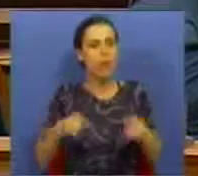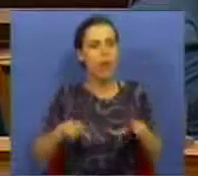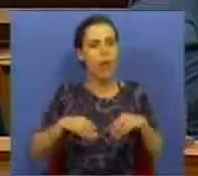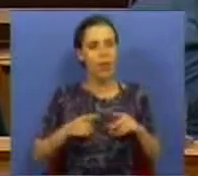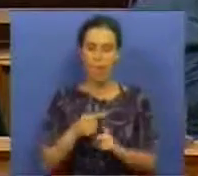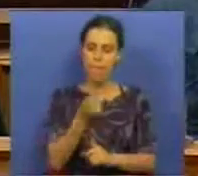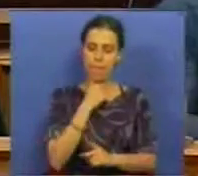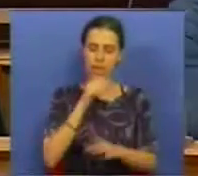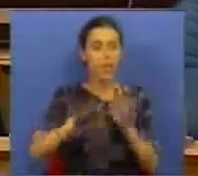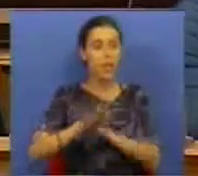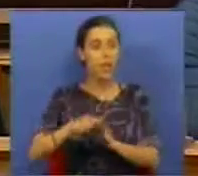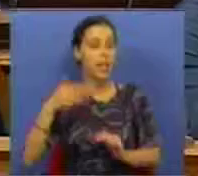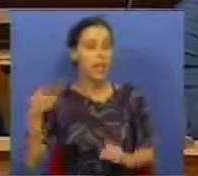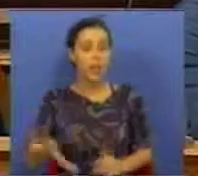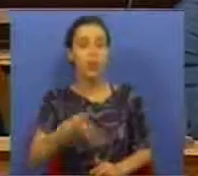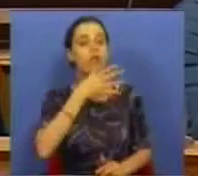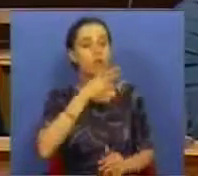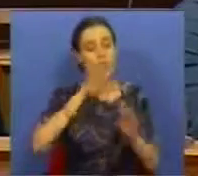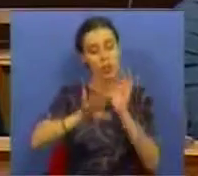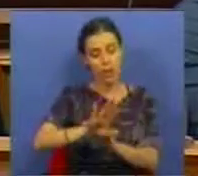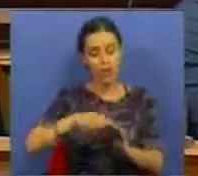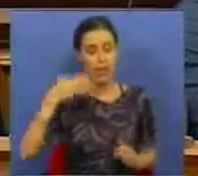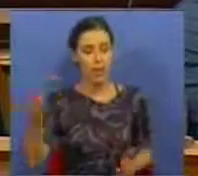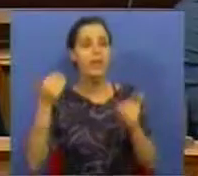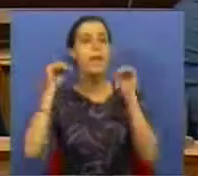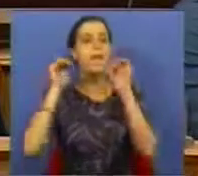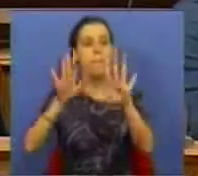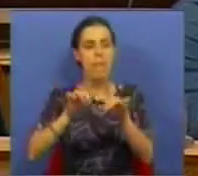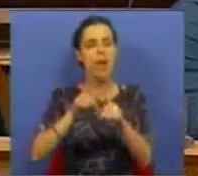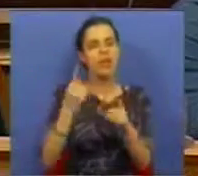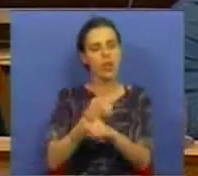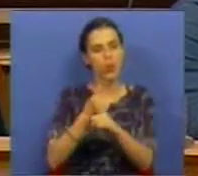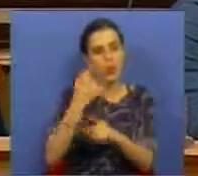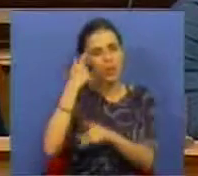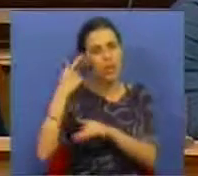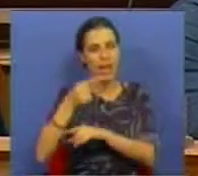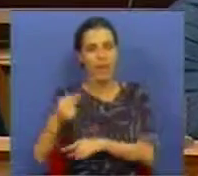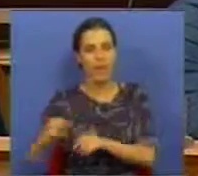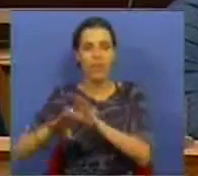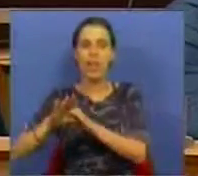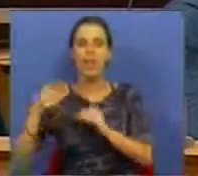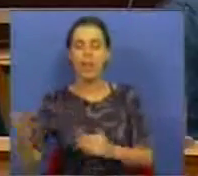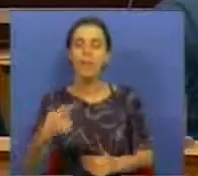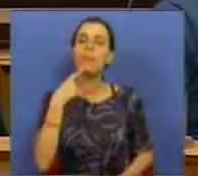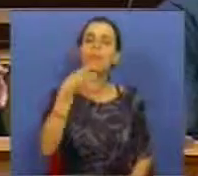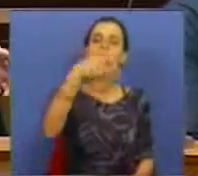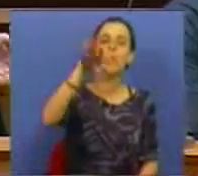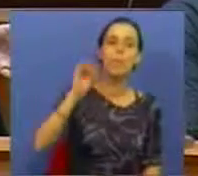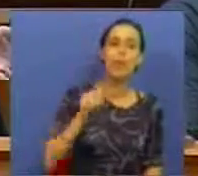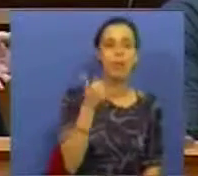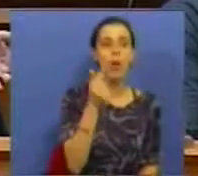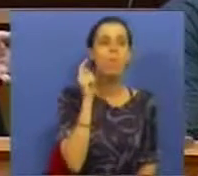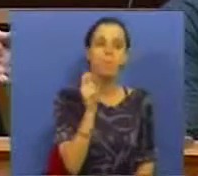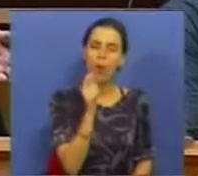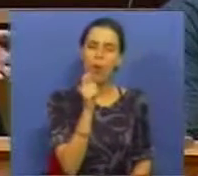adotar as medidas da direita e o discurso da direita, mas também as superstições da direita. Diz o Partido Socialista que o